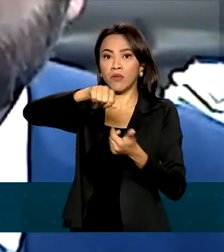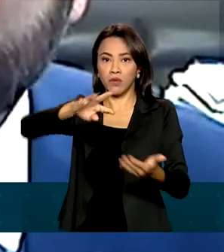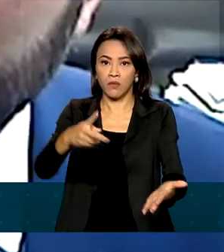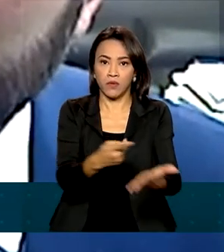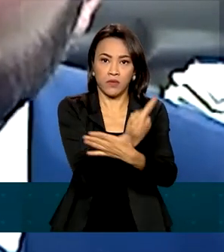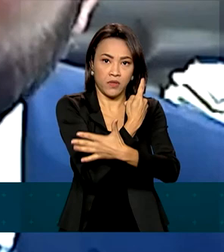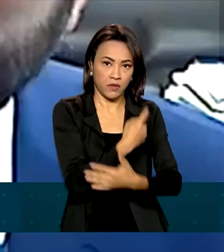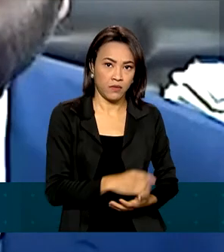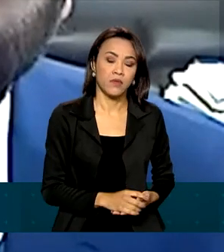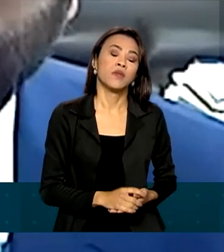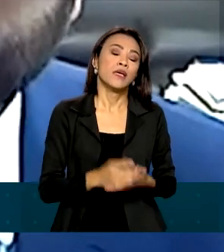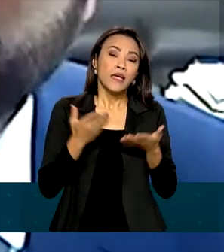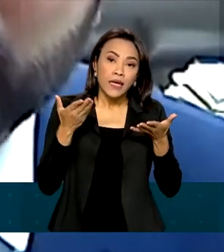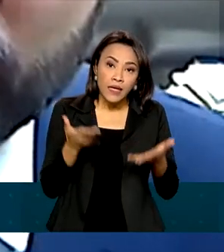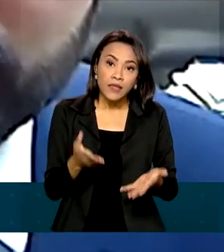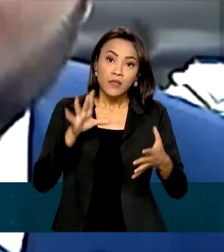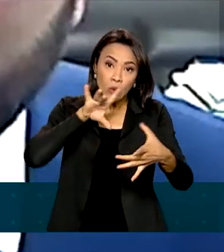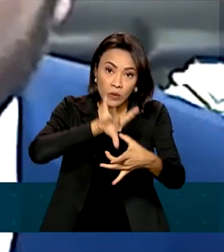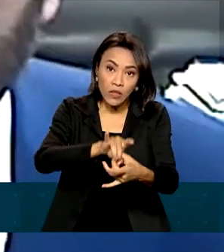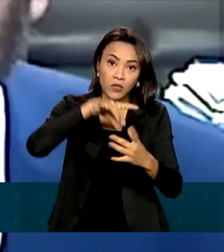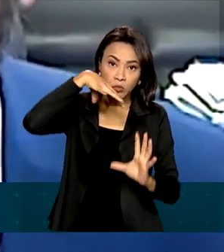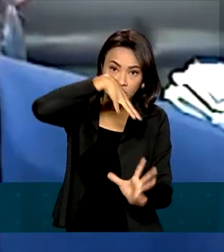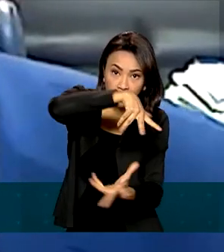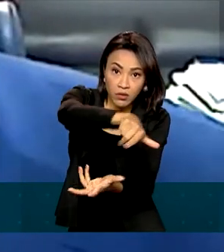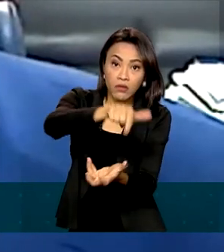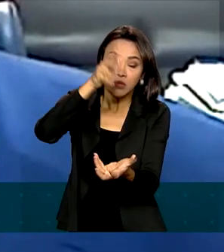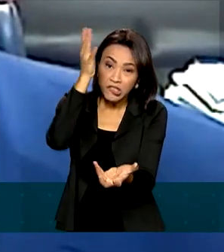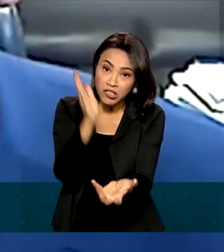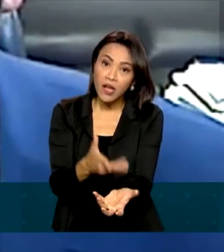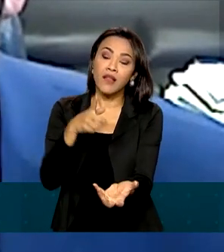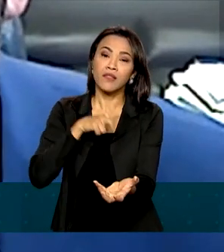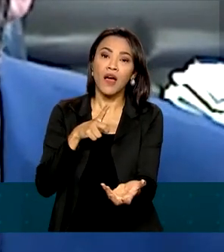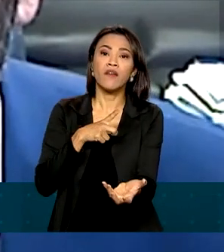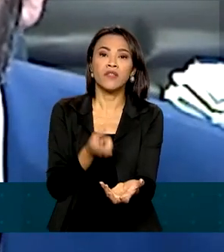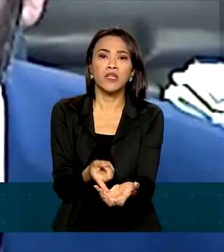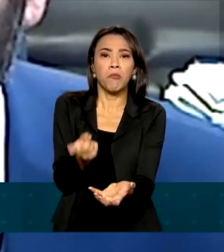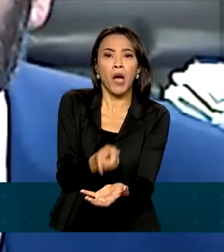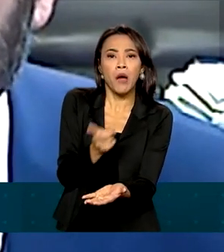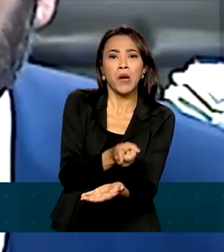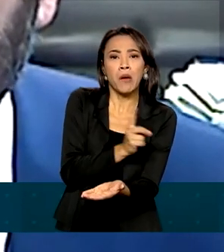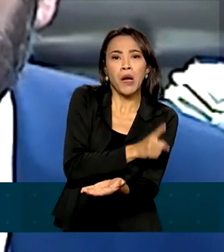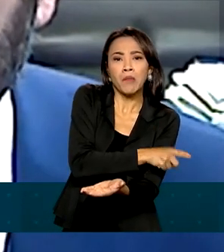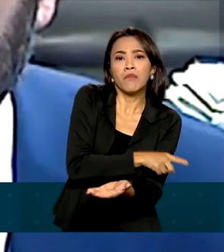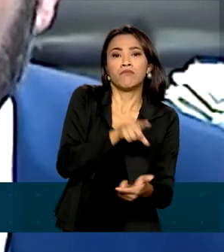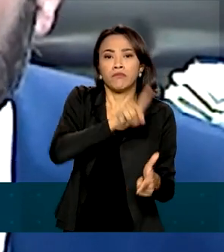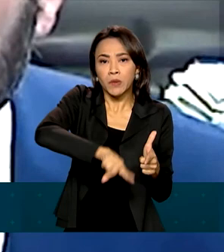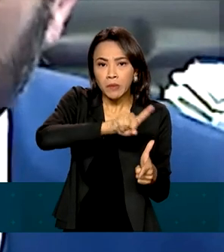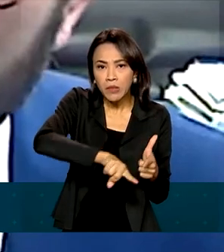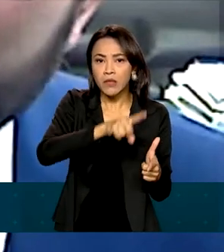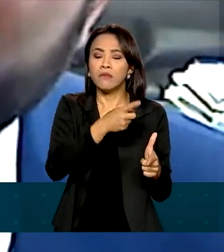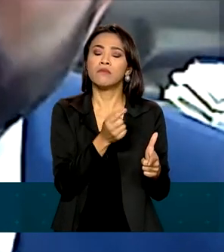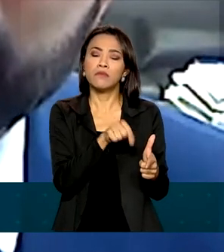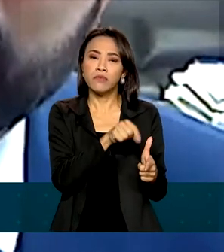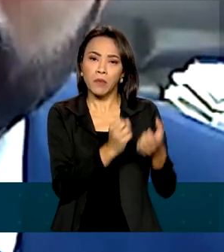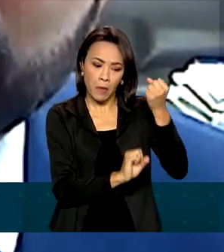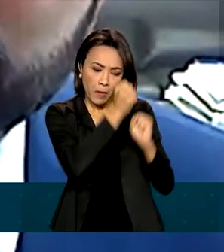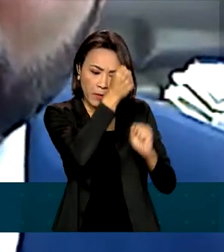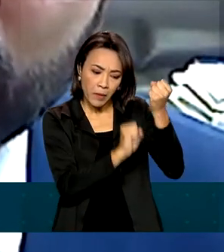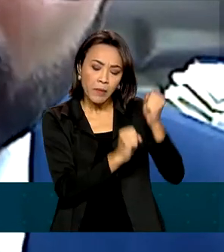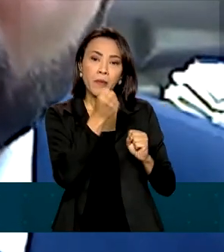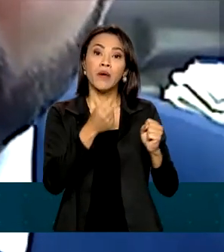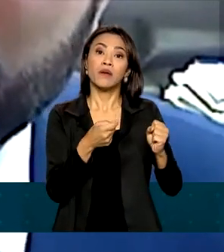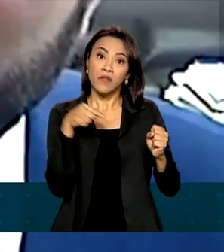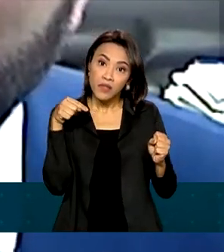cenário que já vinha causando perturbações nas cadeias de suprimentos internacionais com repercussões na